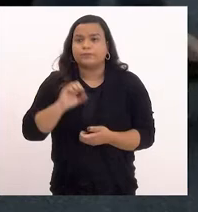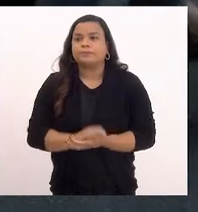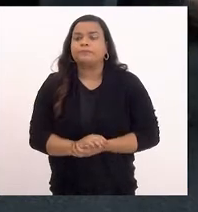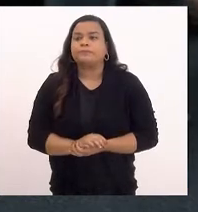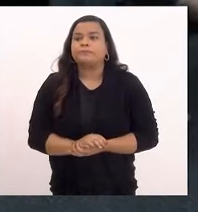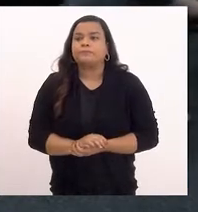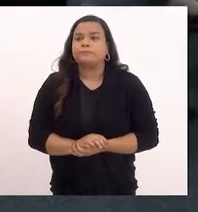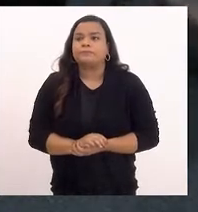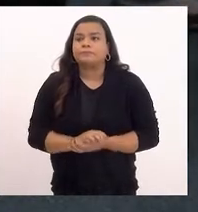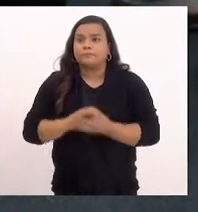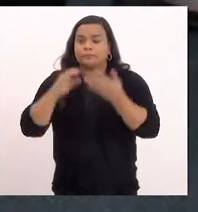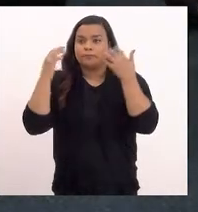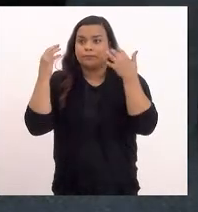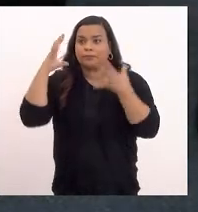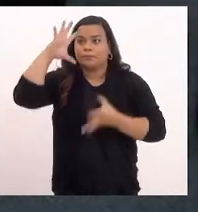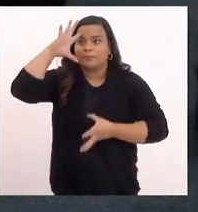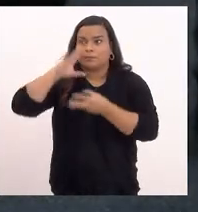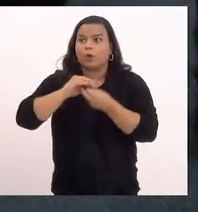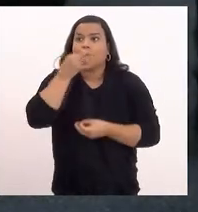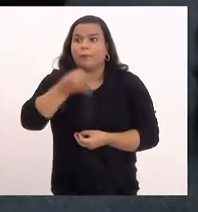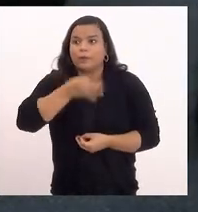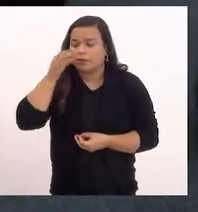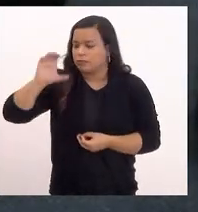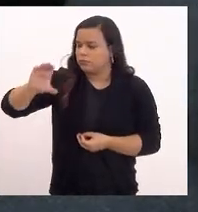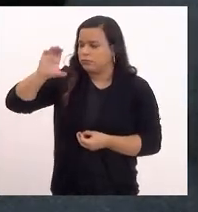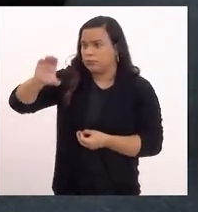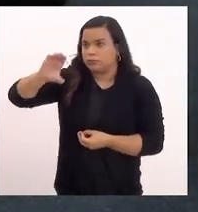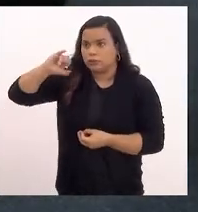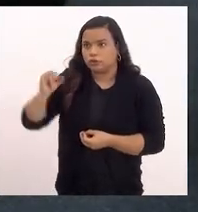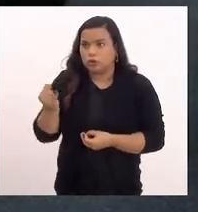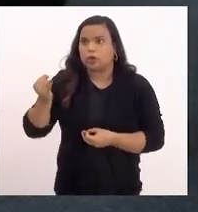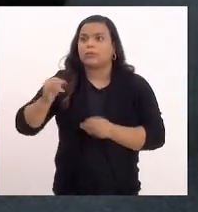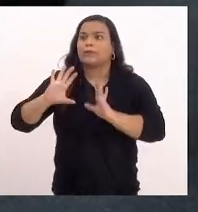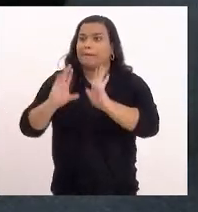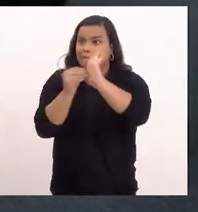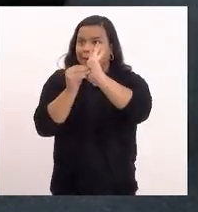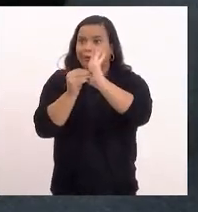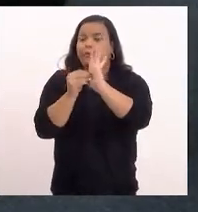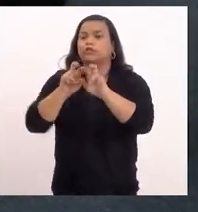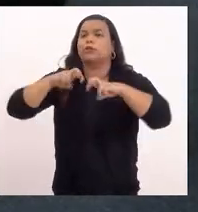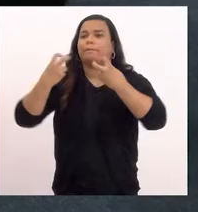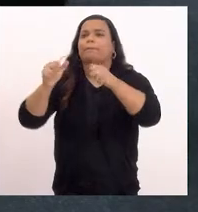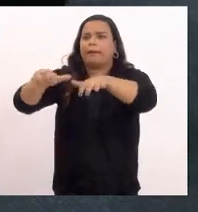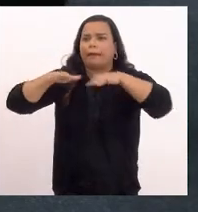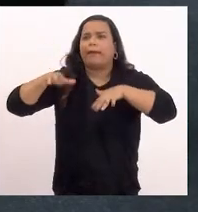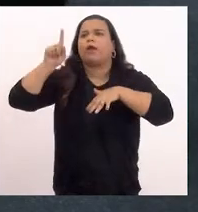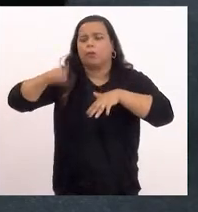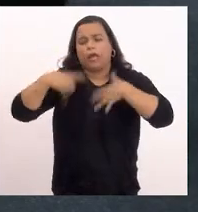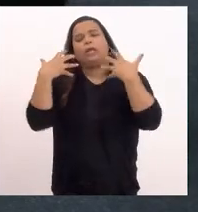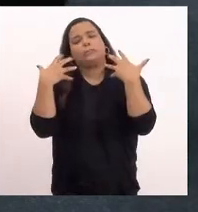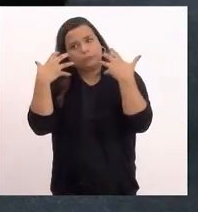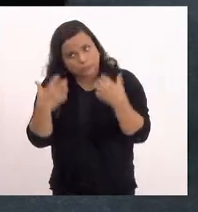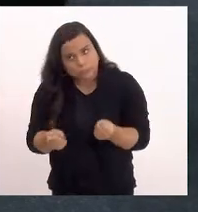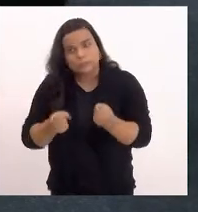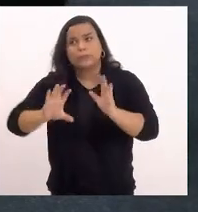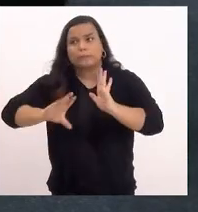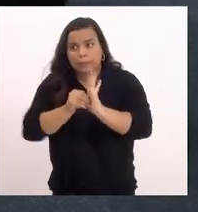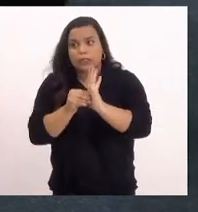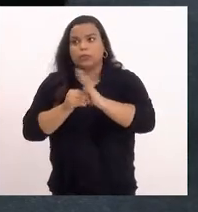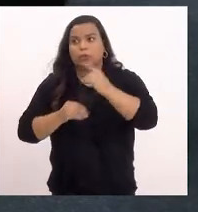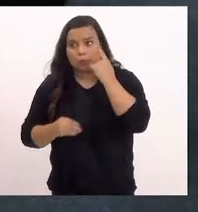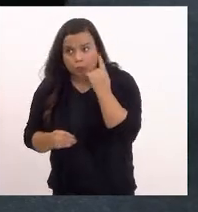o parecer, pela CCJ, às emendas de plenário, é favorável às emendas 1,